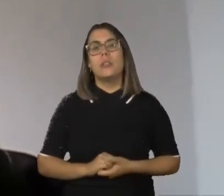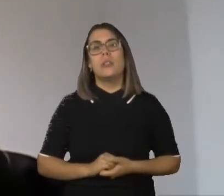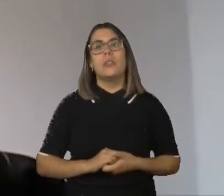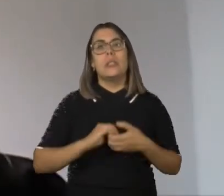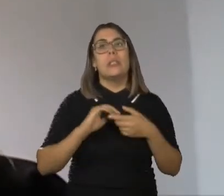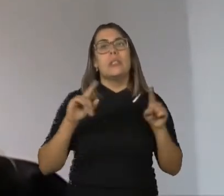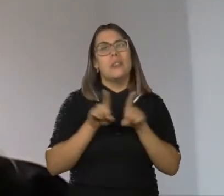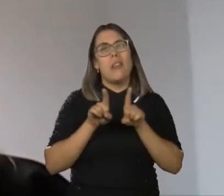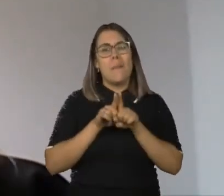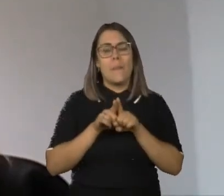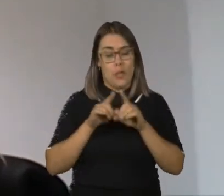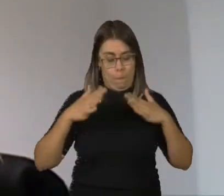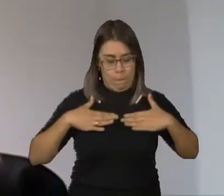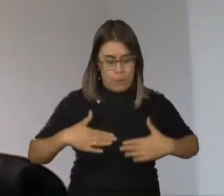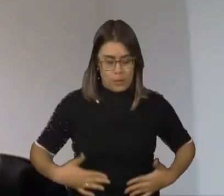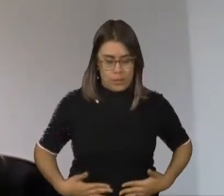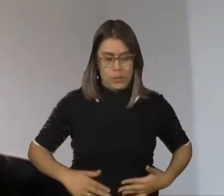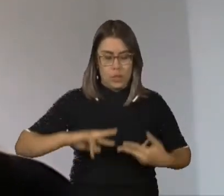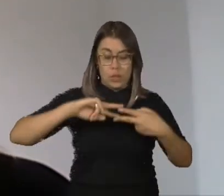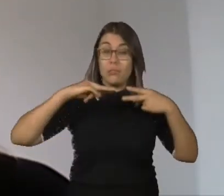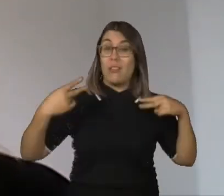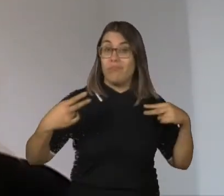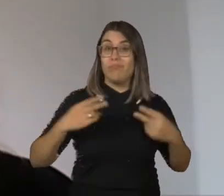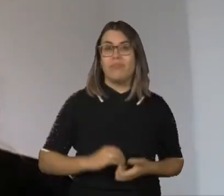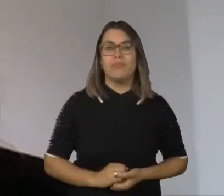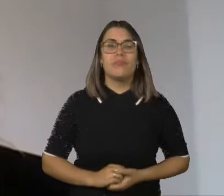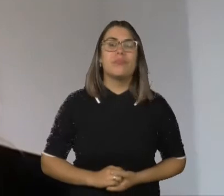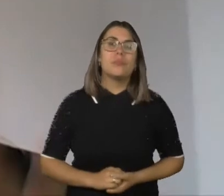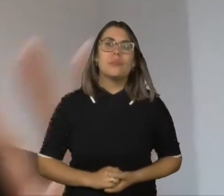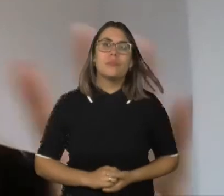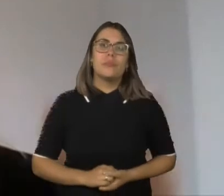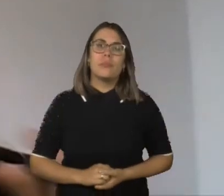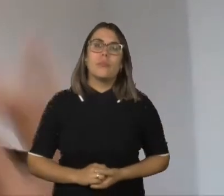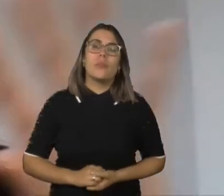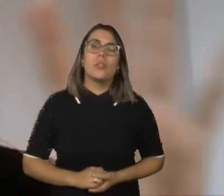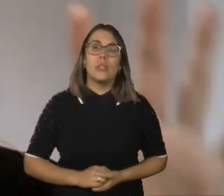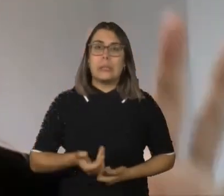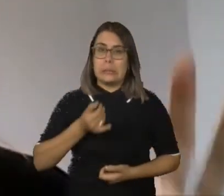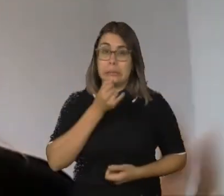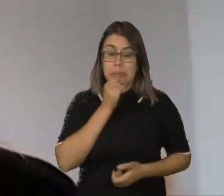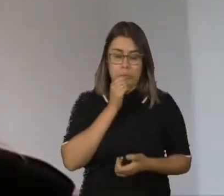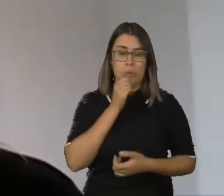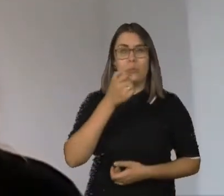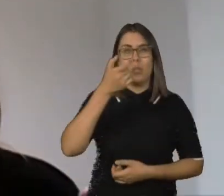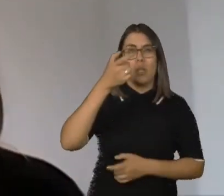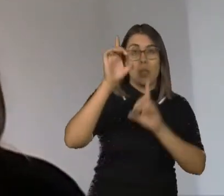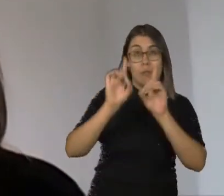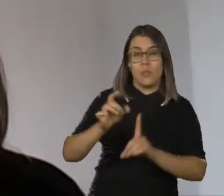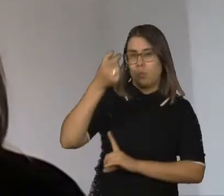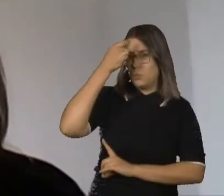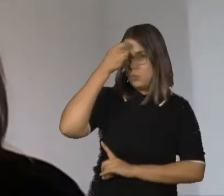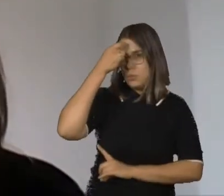haver uma aparência física característica. Ou seja, para o diagnóstico da deficiência intelectual nós precisamos